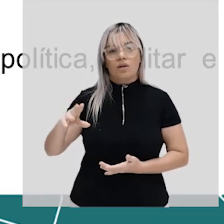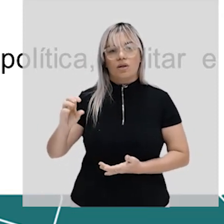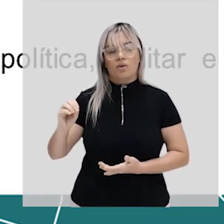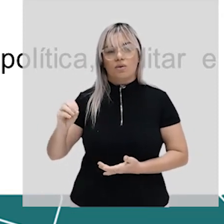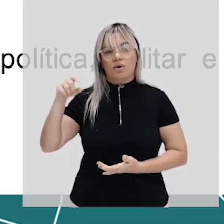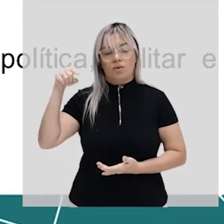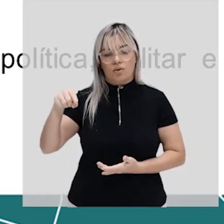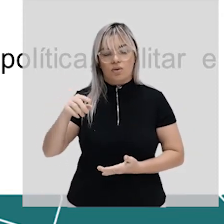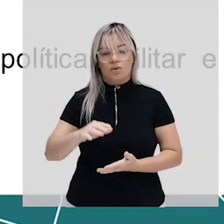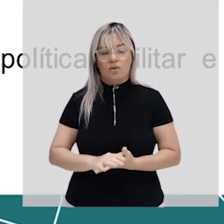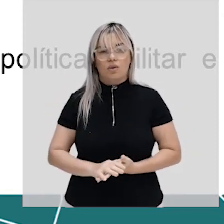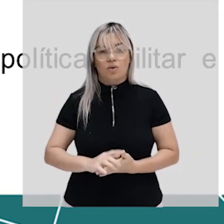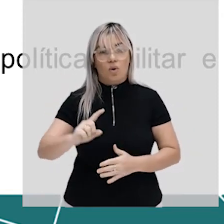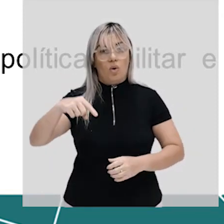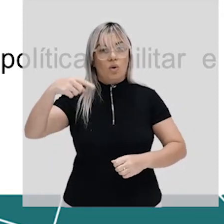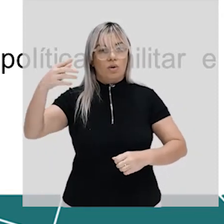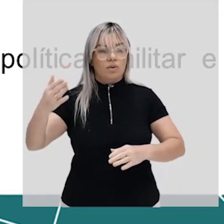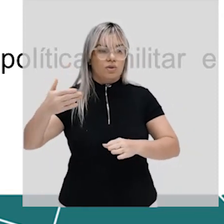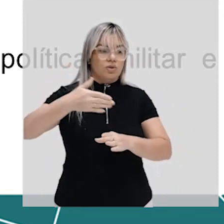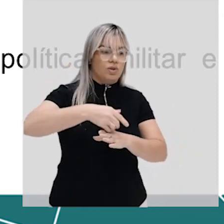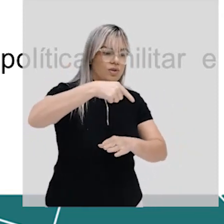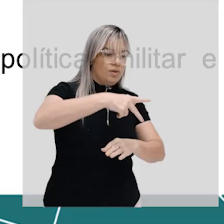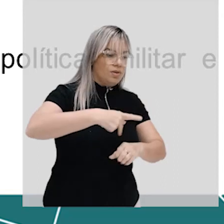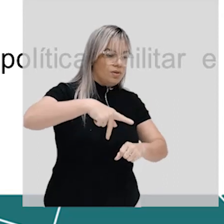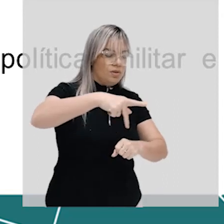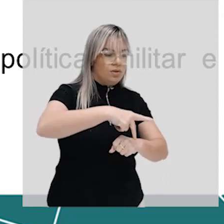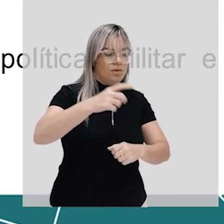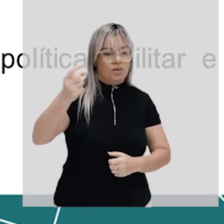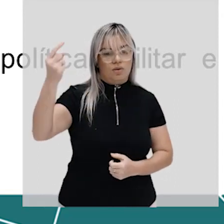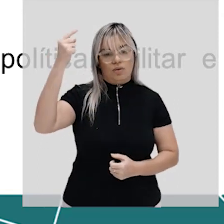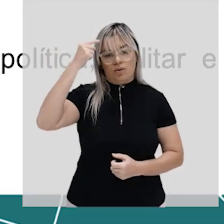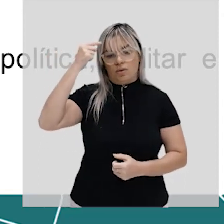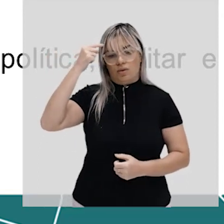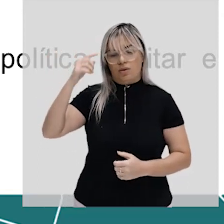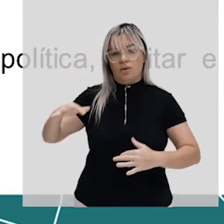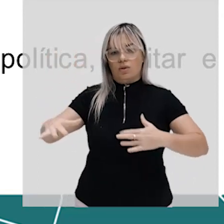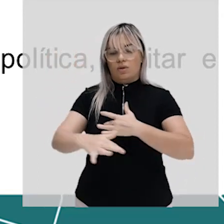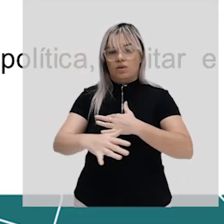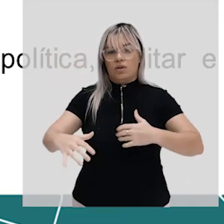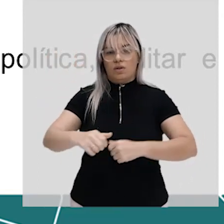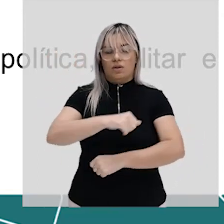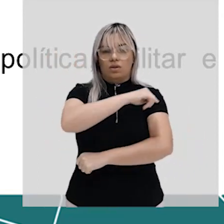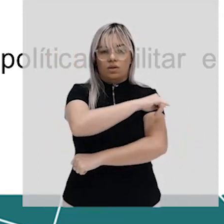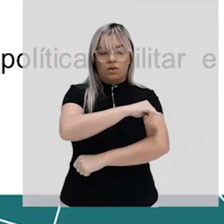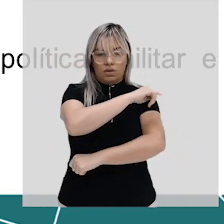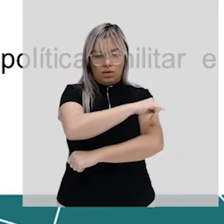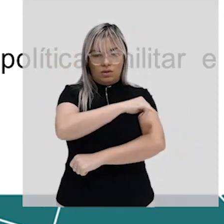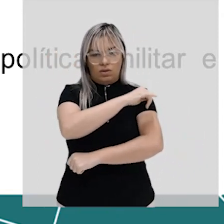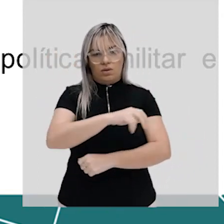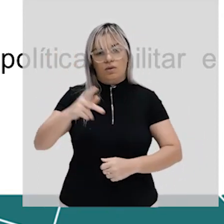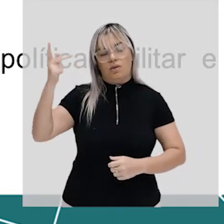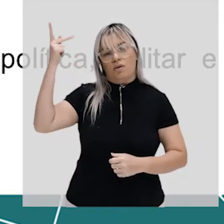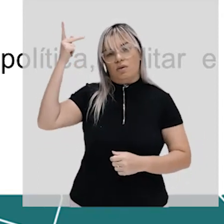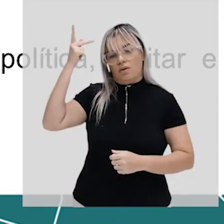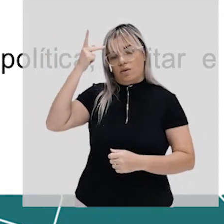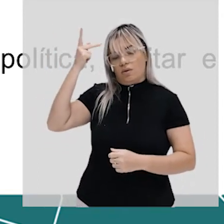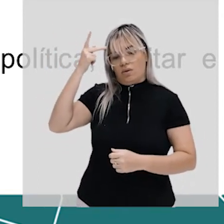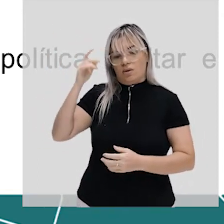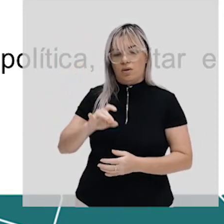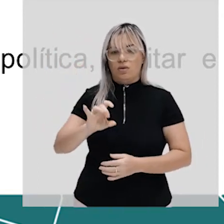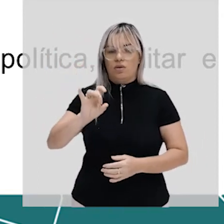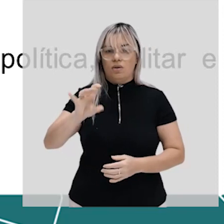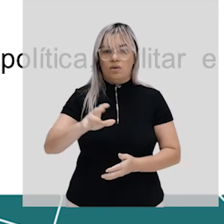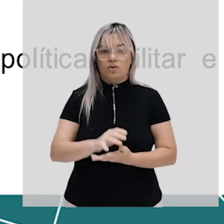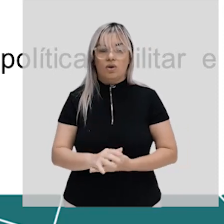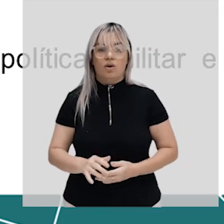quando ele pensa no Brasil ele pensa em cidades como Rio de Janeiro São Paulo só que a